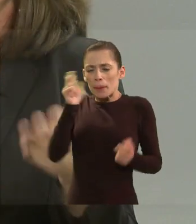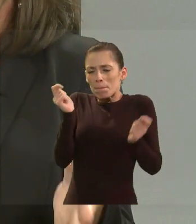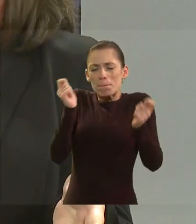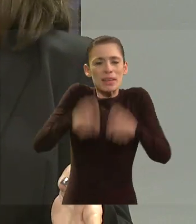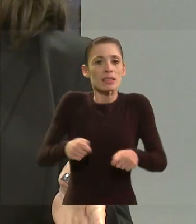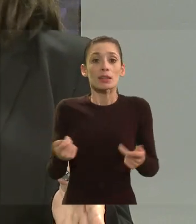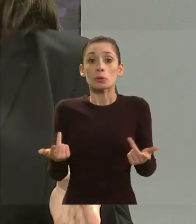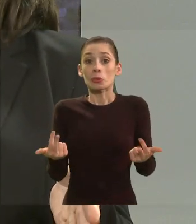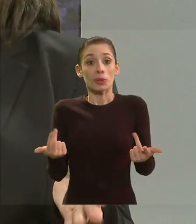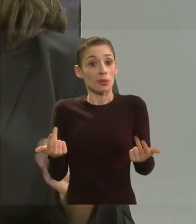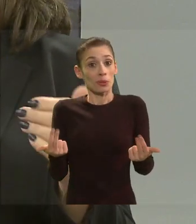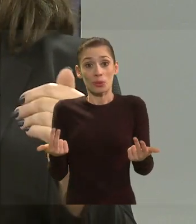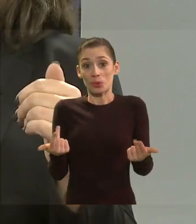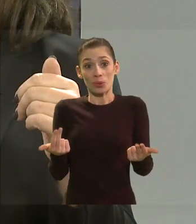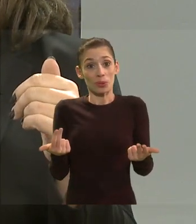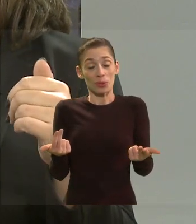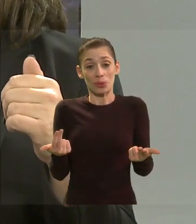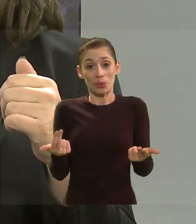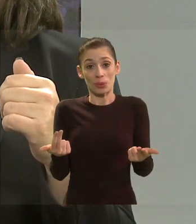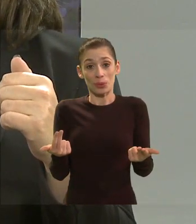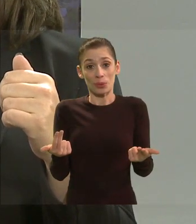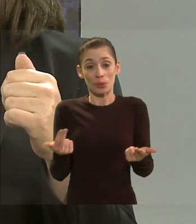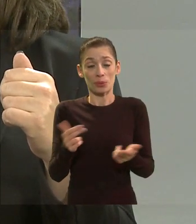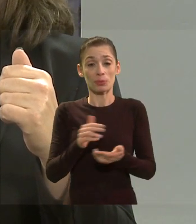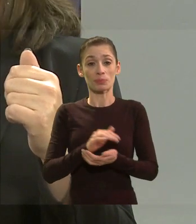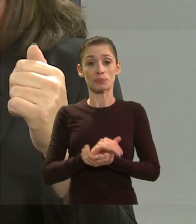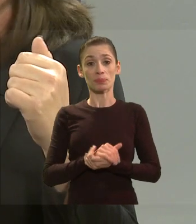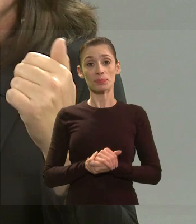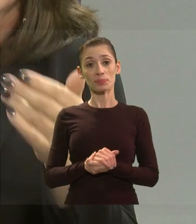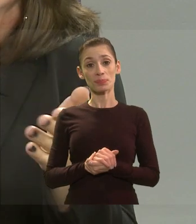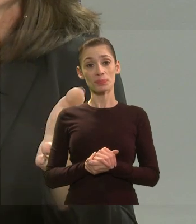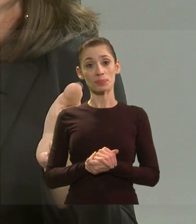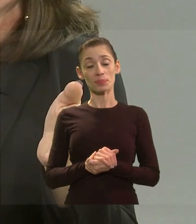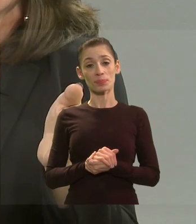mesmas capacidades. Até, mas